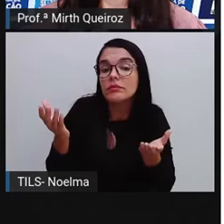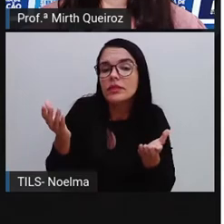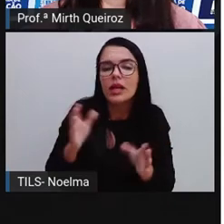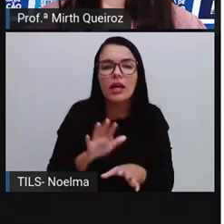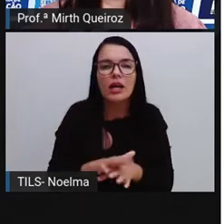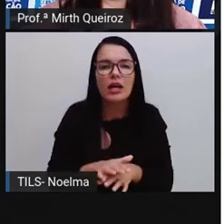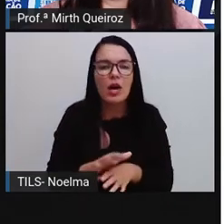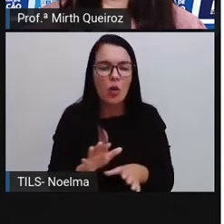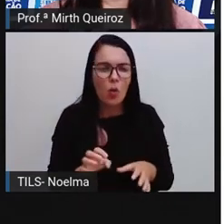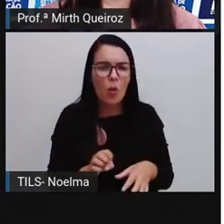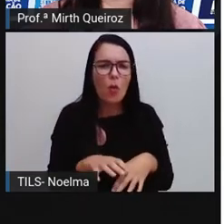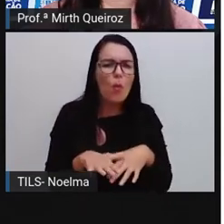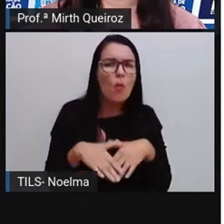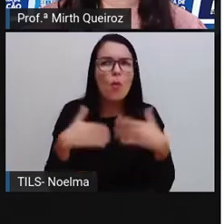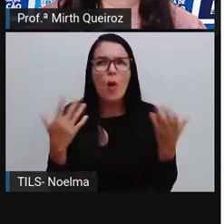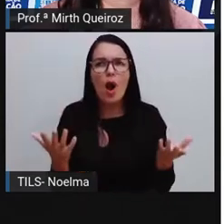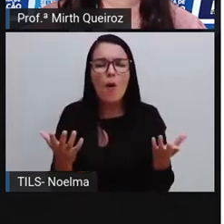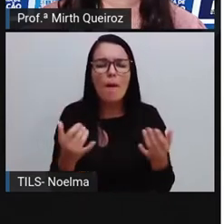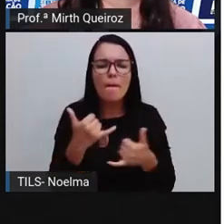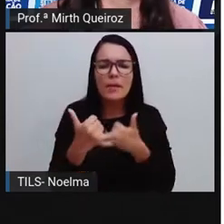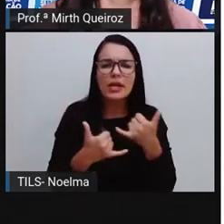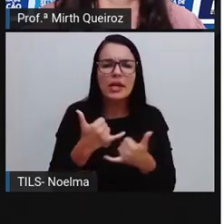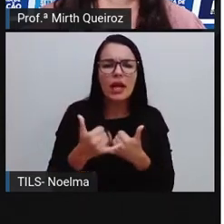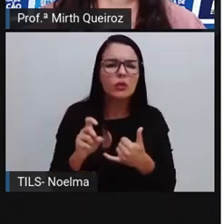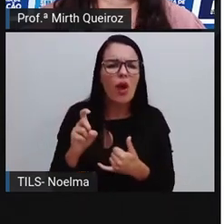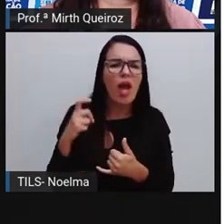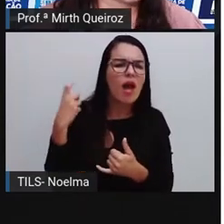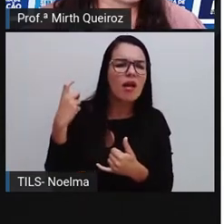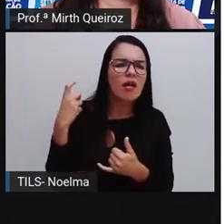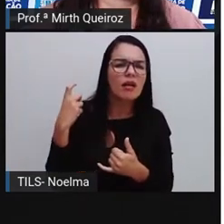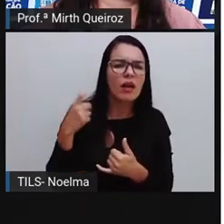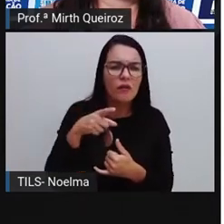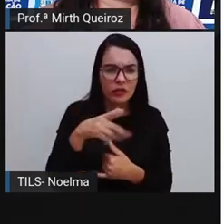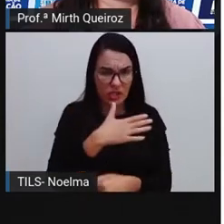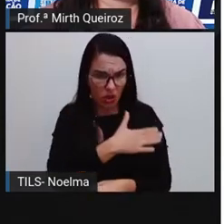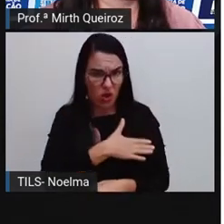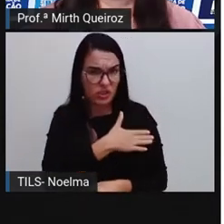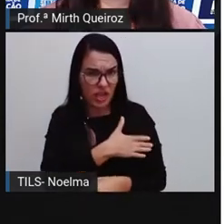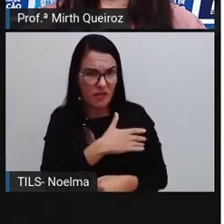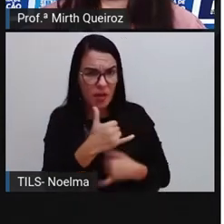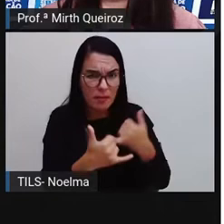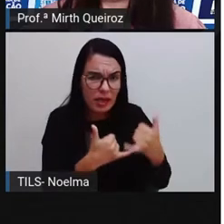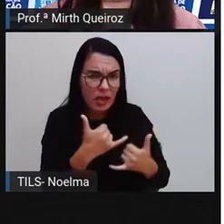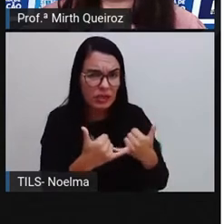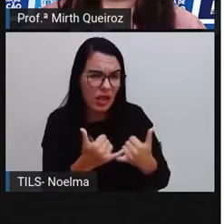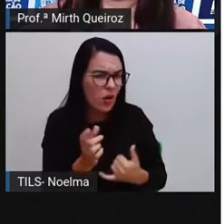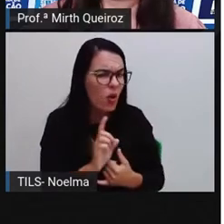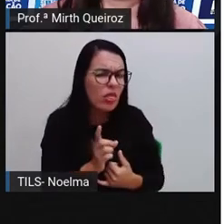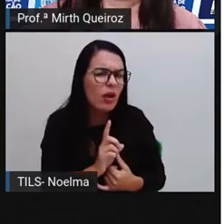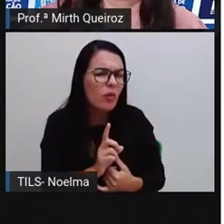Qual brinquedo era? Vocês gostavam desse brinquedo ou não?